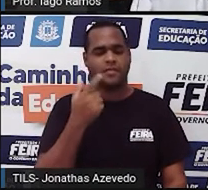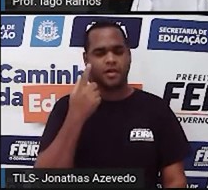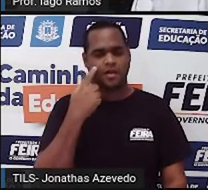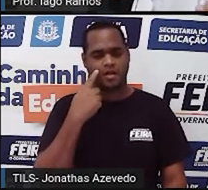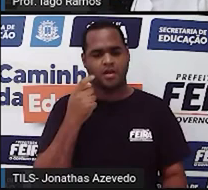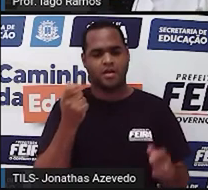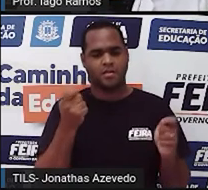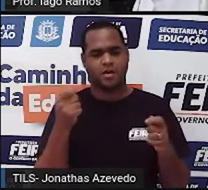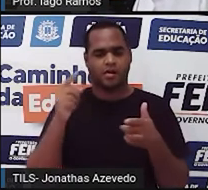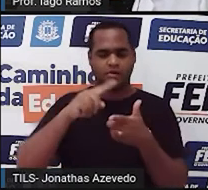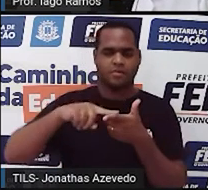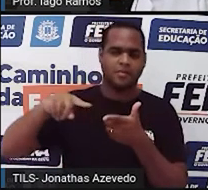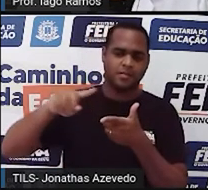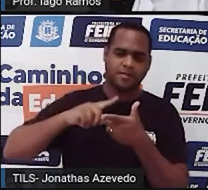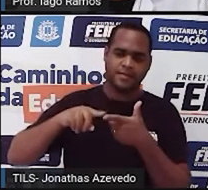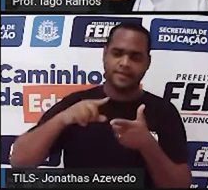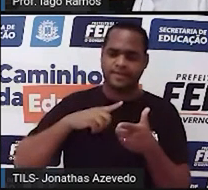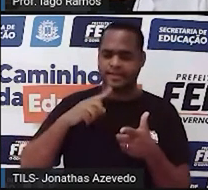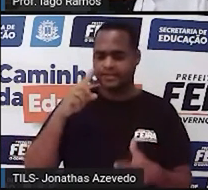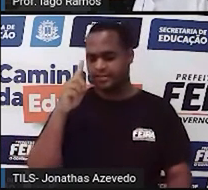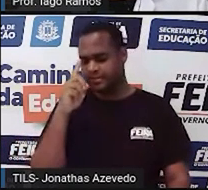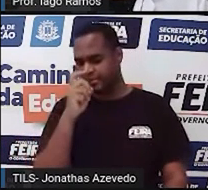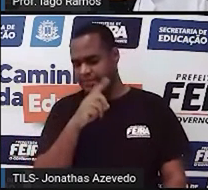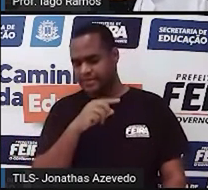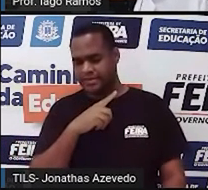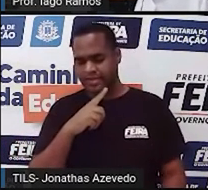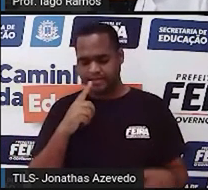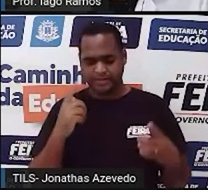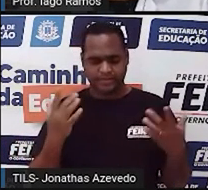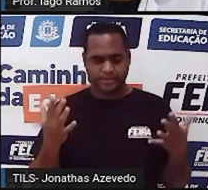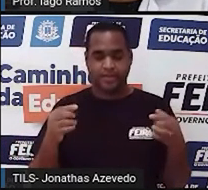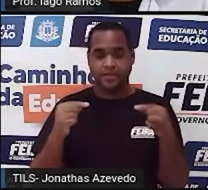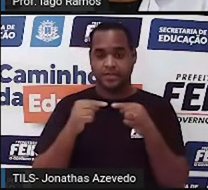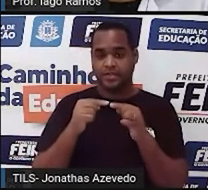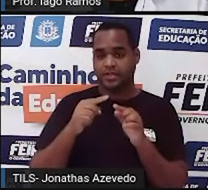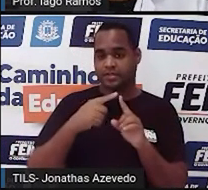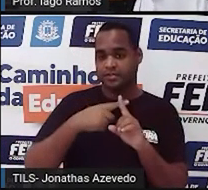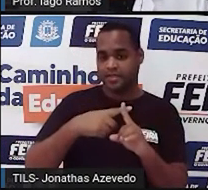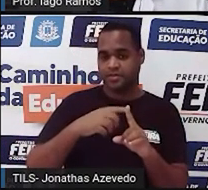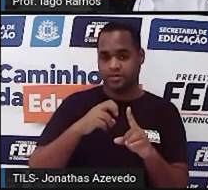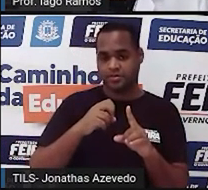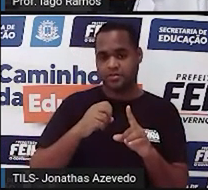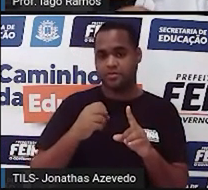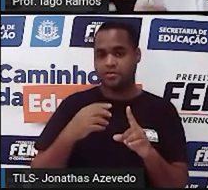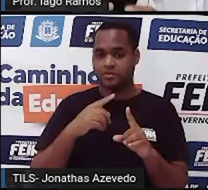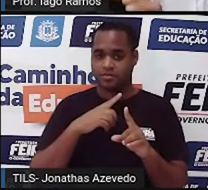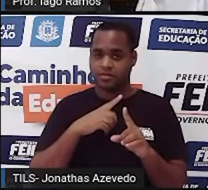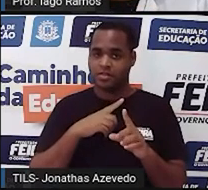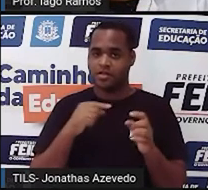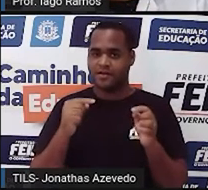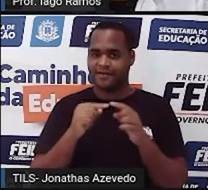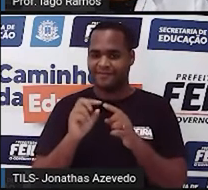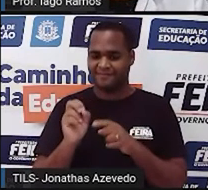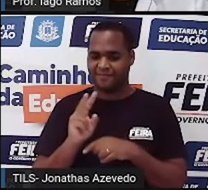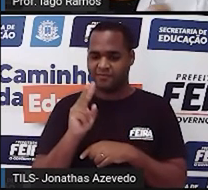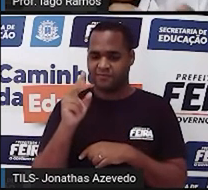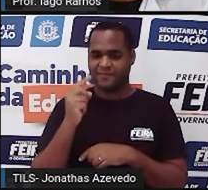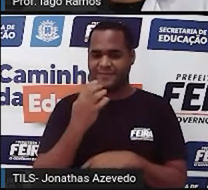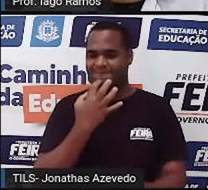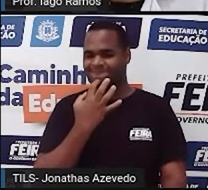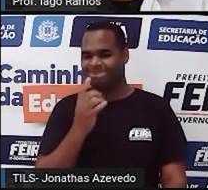probleminhas ou desafios que envolvem conta de mais, mas algum valorzinho ali é